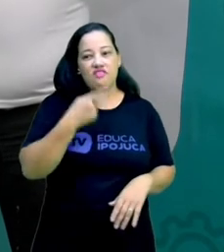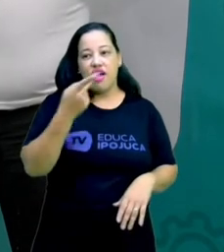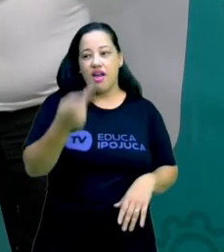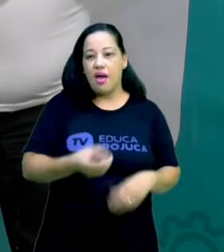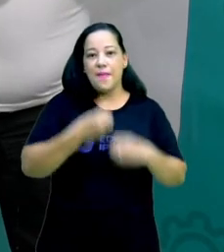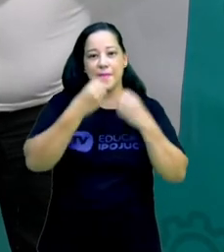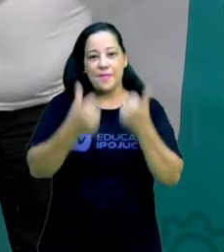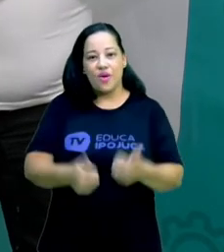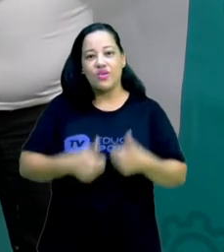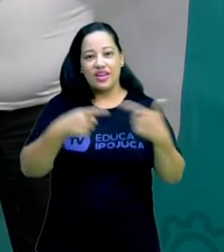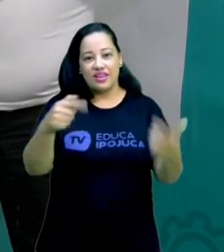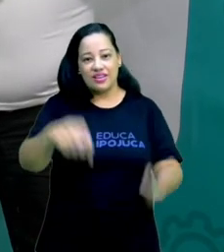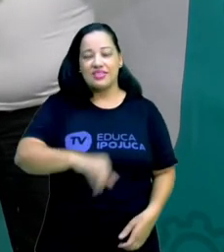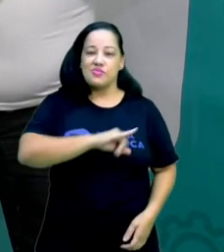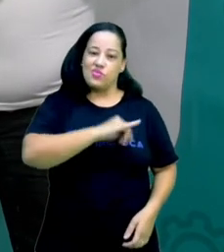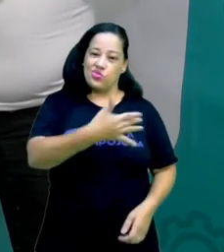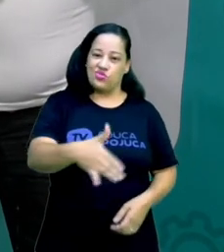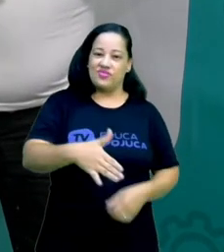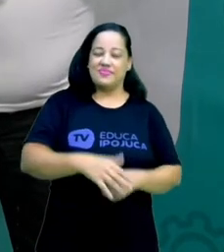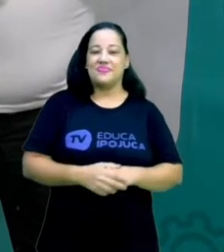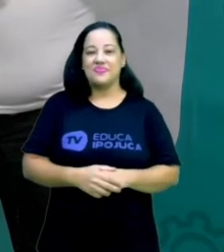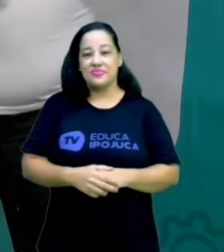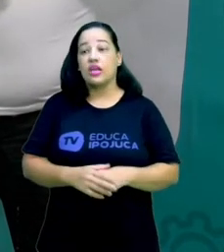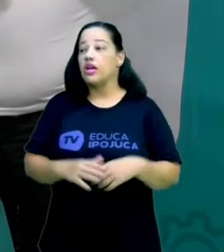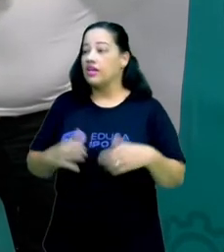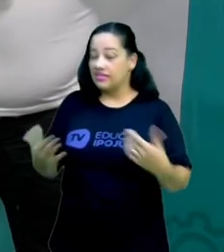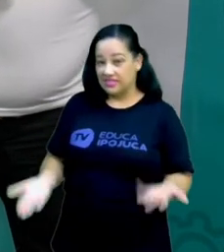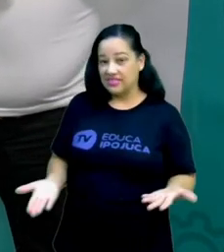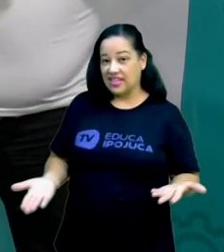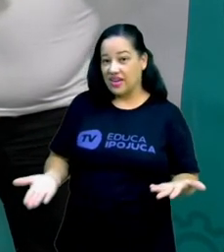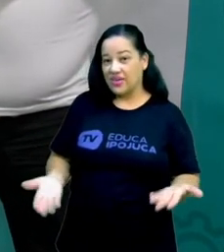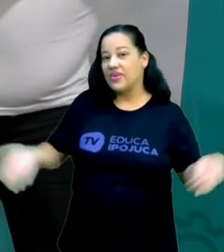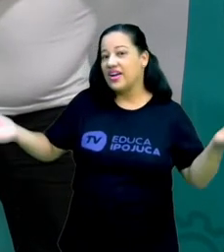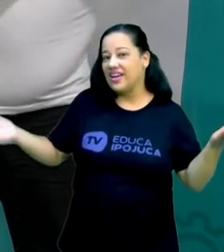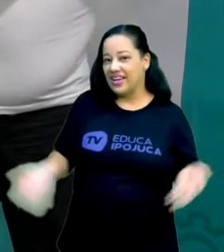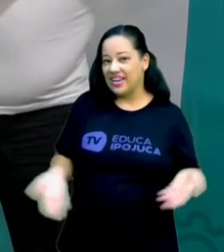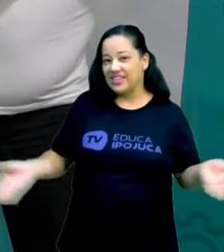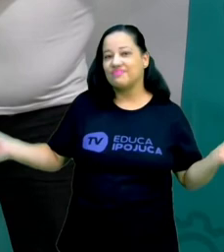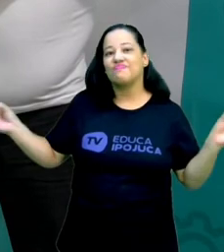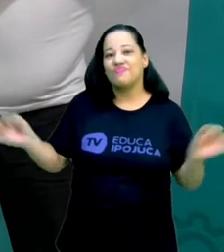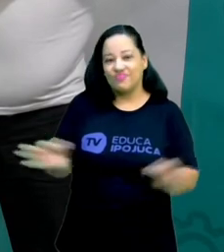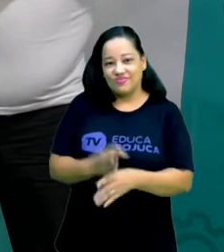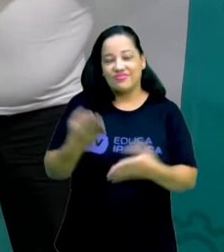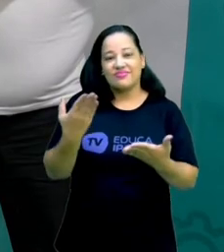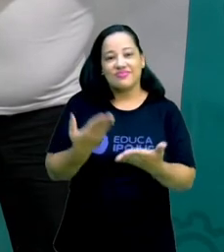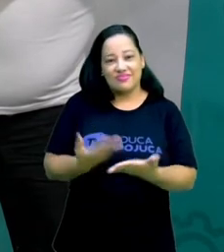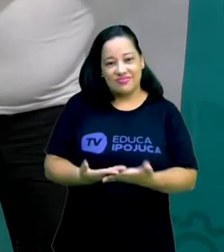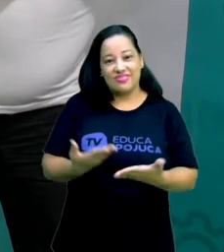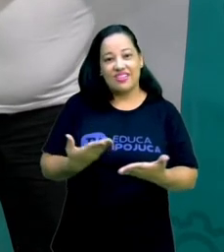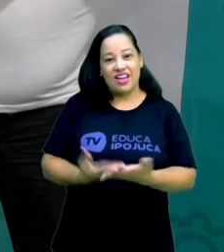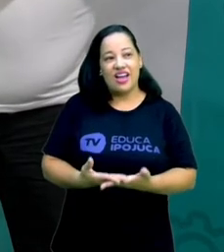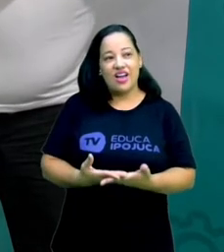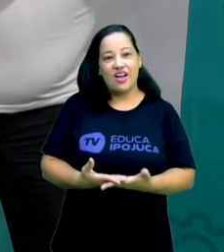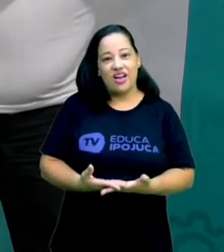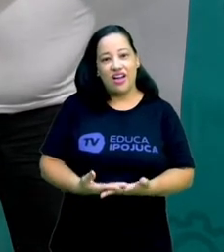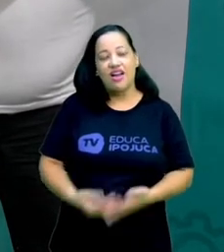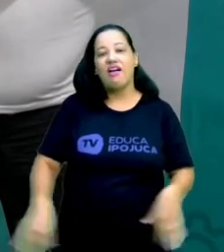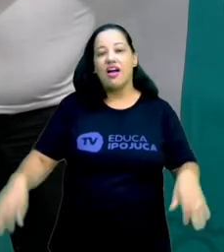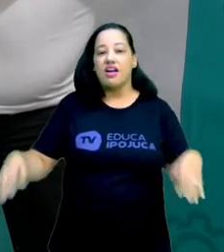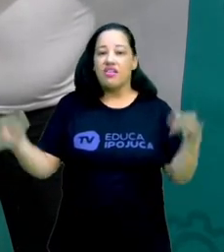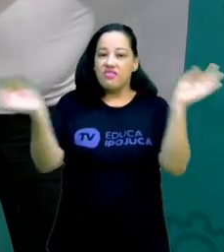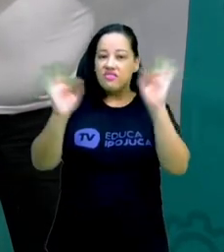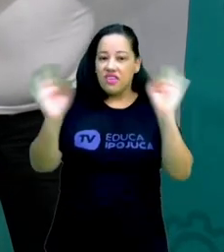boas que o Ipojuca tem. Então, gente, a gente vai terminar a nossa aula de hoje com um feliz